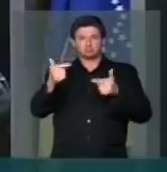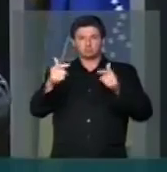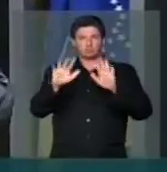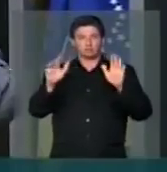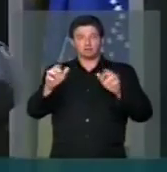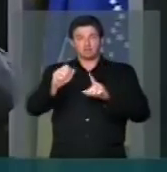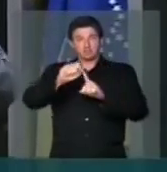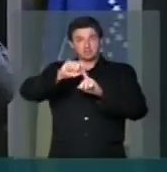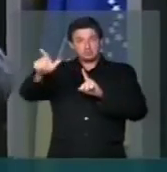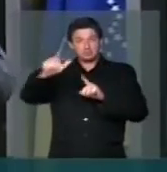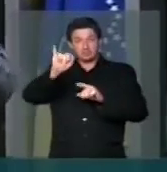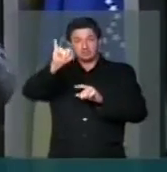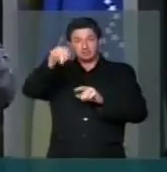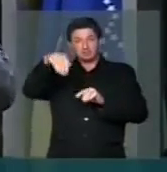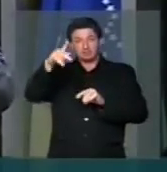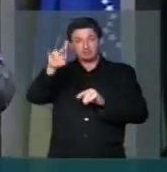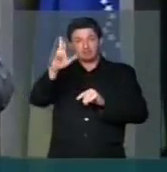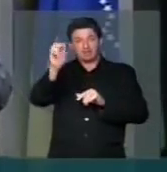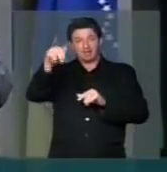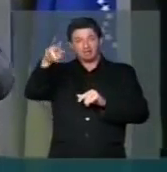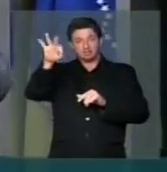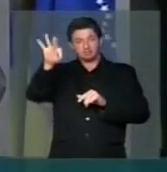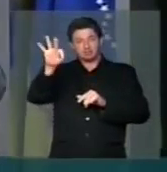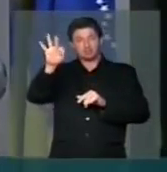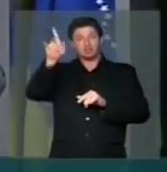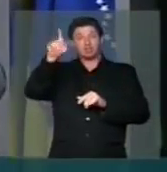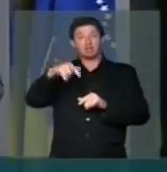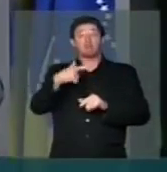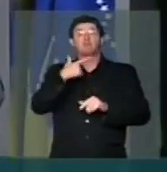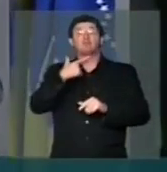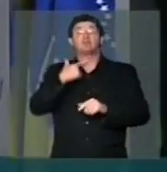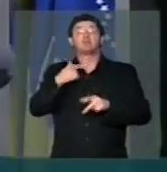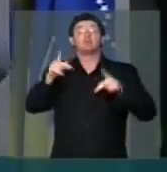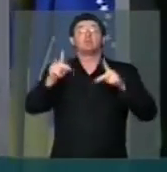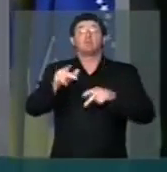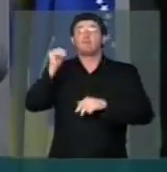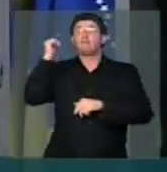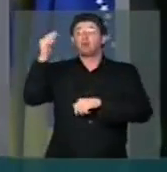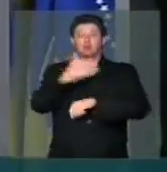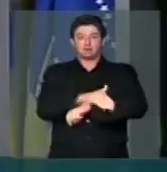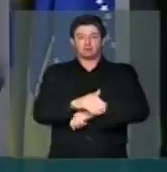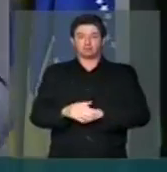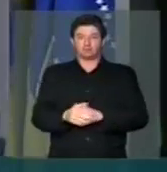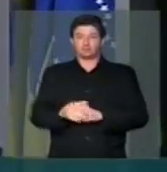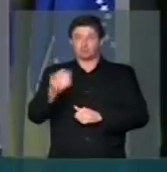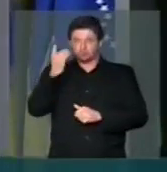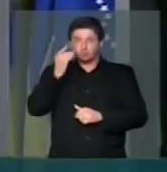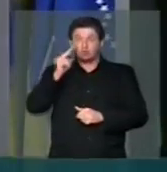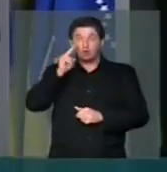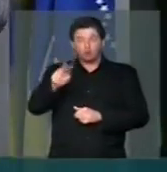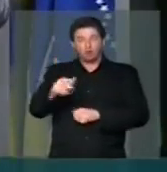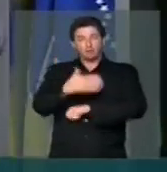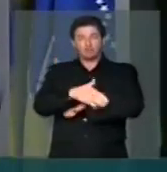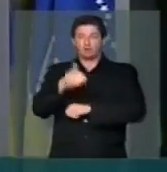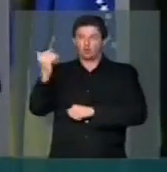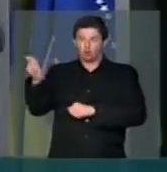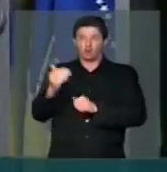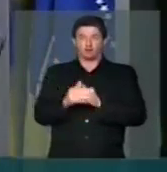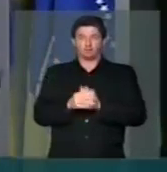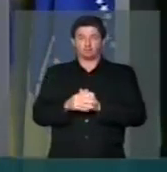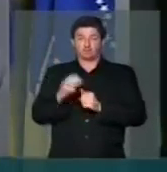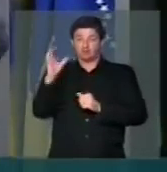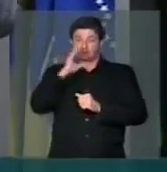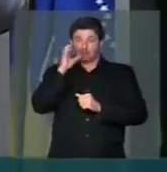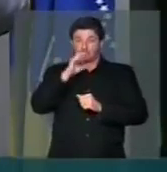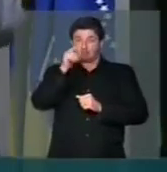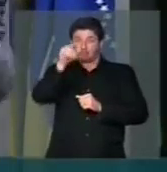Impeachment nasce das ruas. Presidente Dilma, olhe para as ruas, olhe a rapidez,